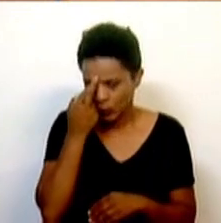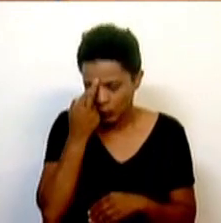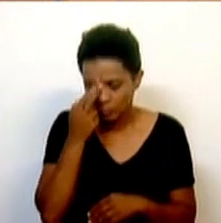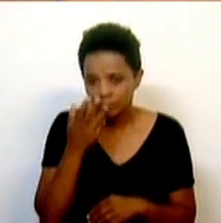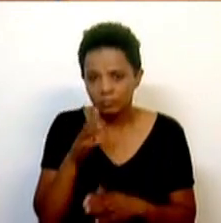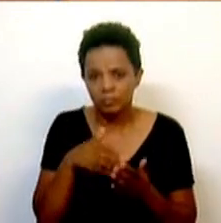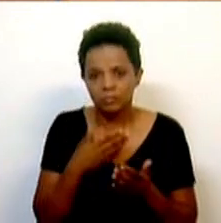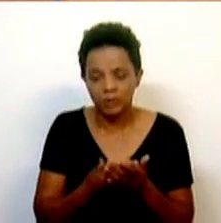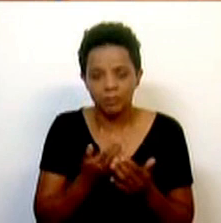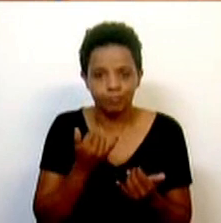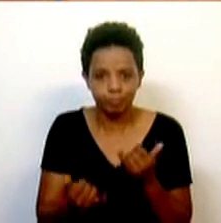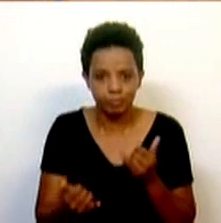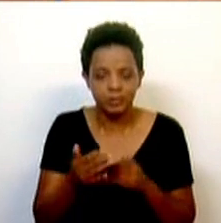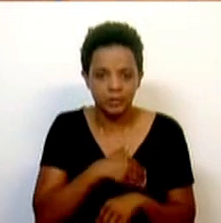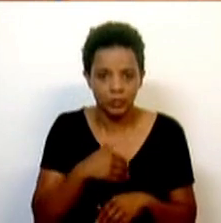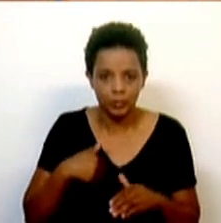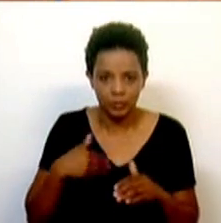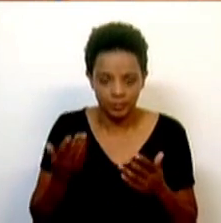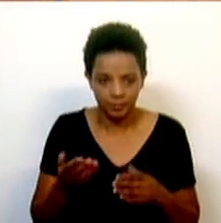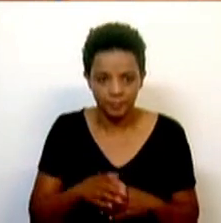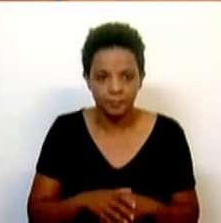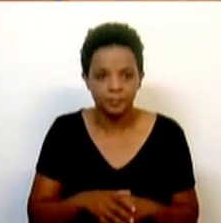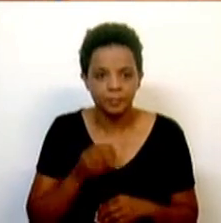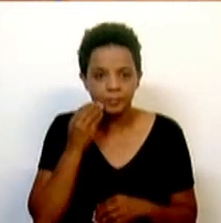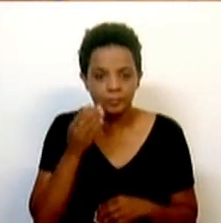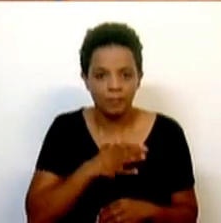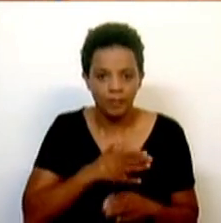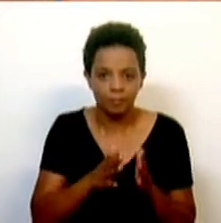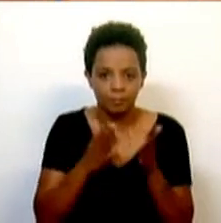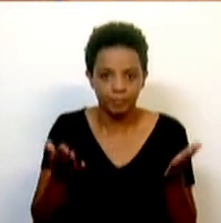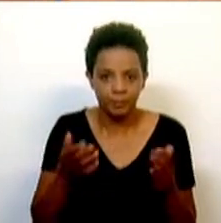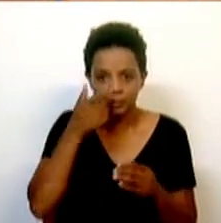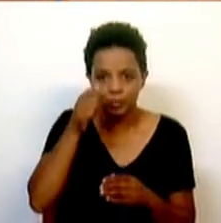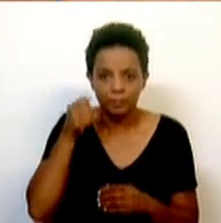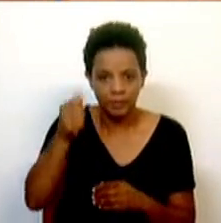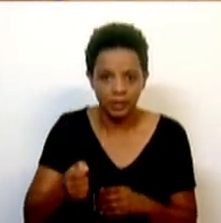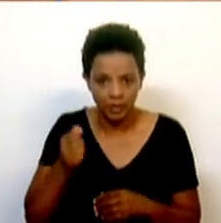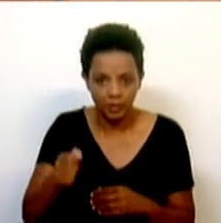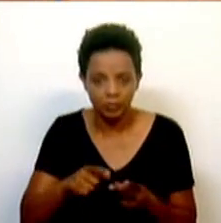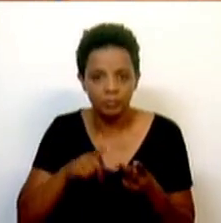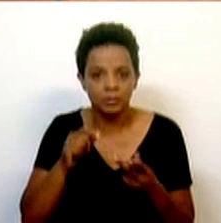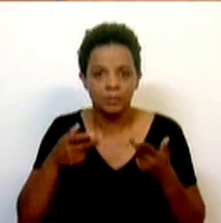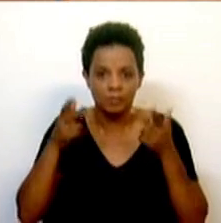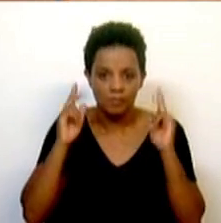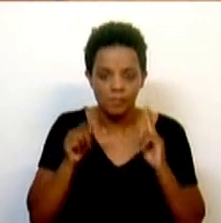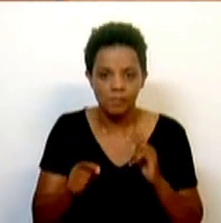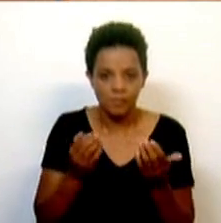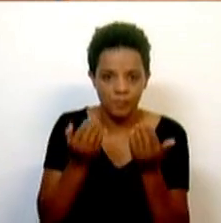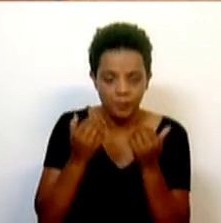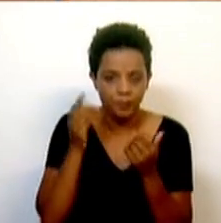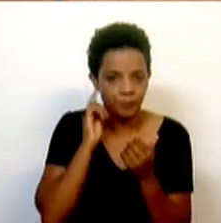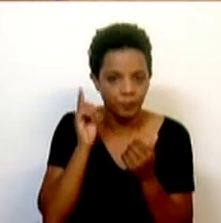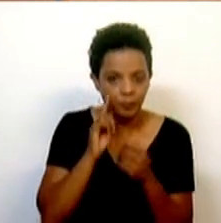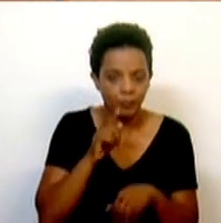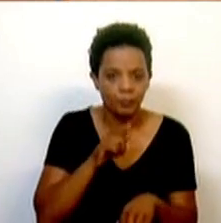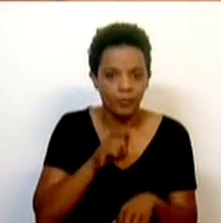minimização dos riscos de saúde, quer através do passaporte do peregrino, quer através da disponibilização de informação útil